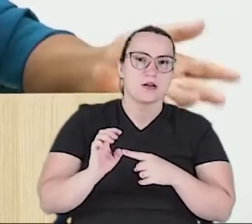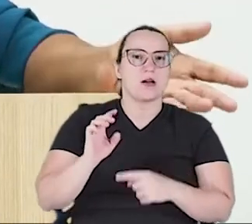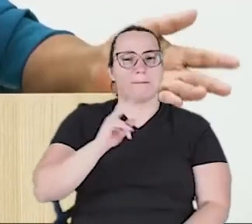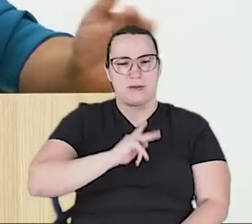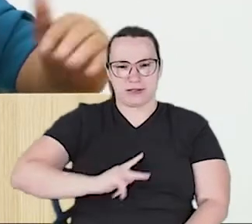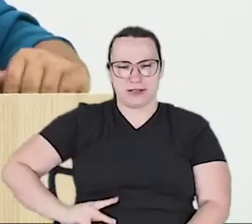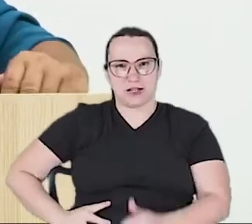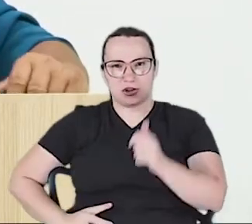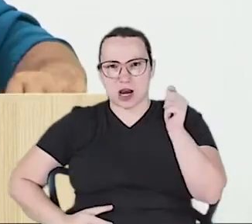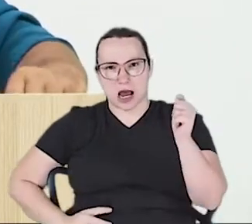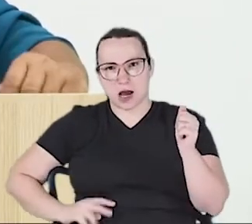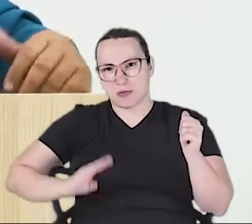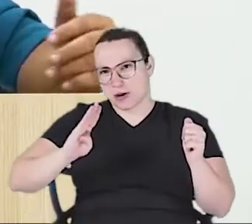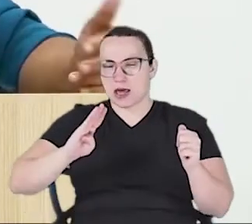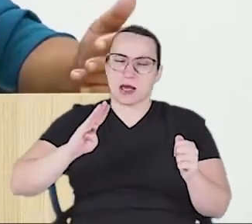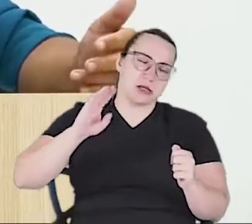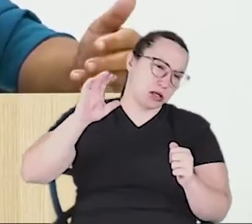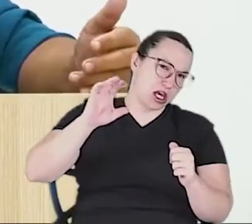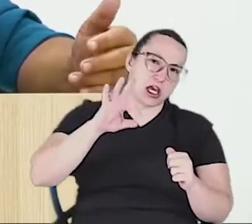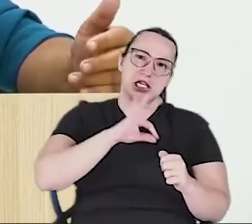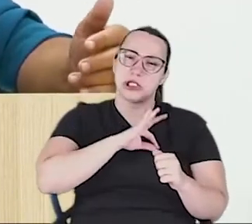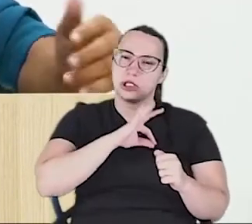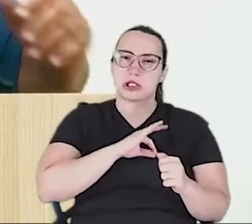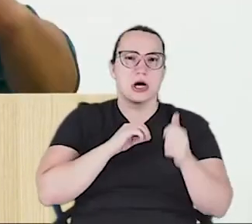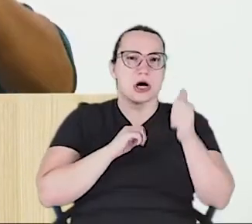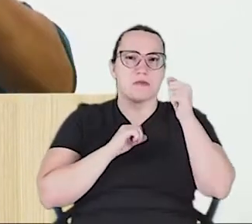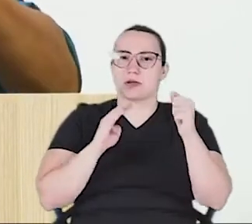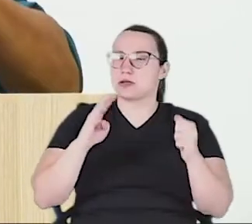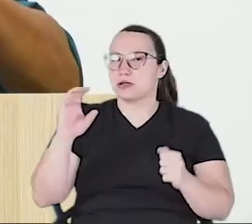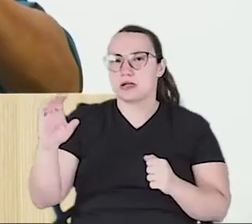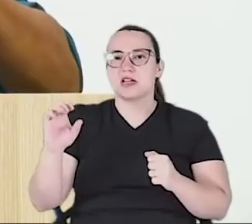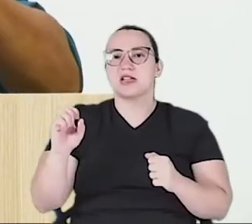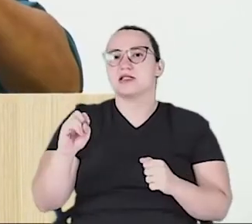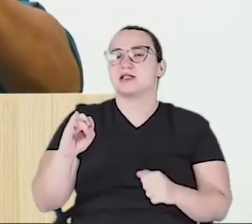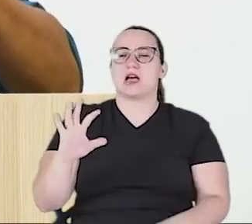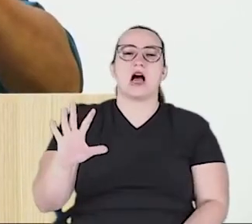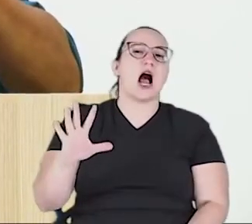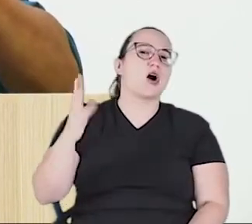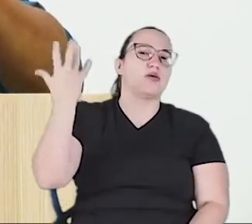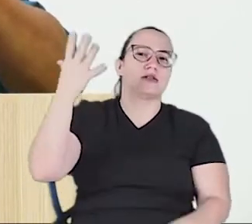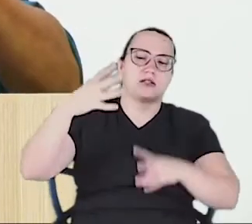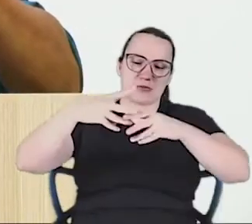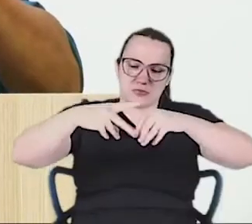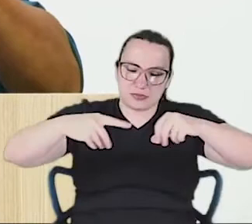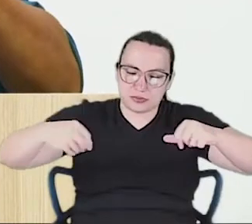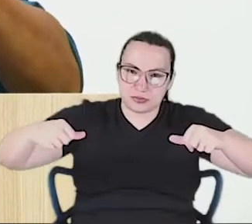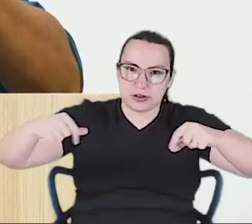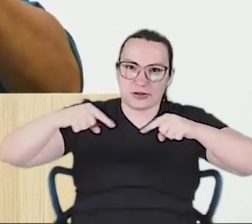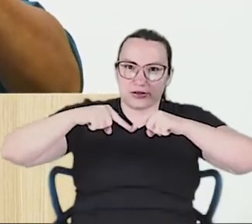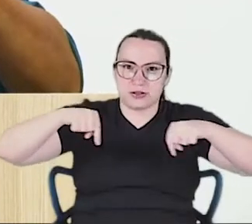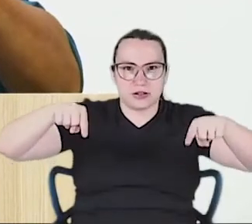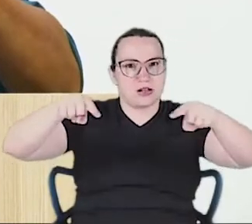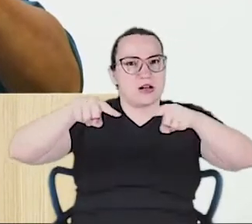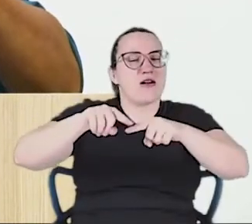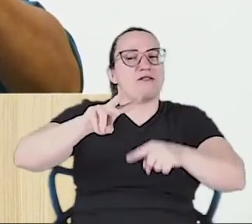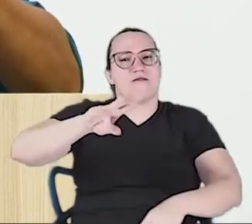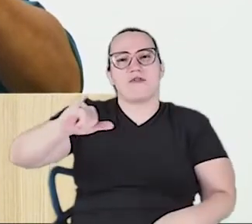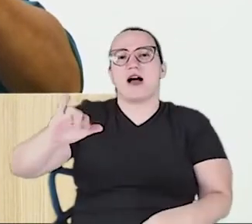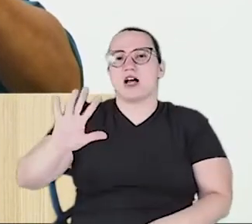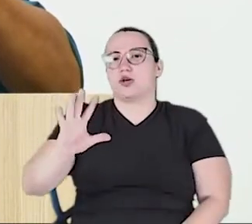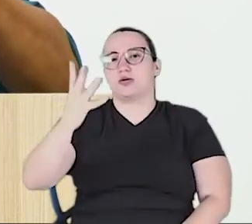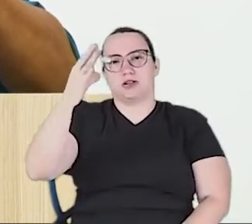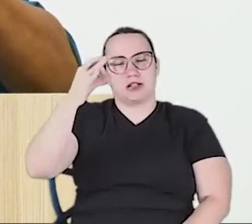prefeito A, o prefeito C. Se um dia for acontecer a demarcação de terra, vai acontecer. Então não